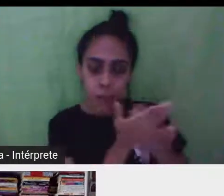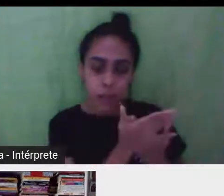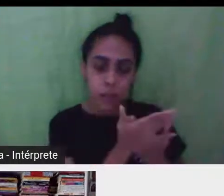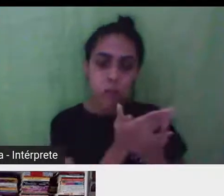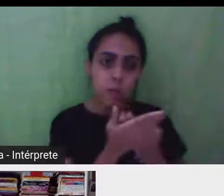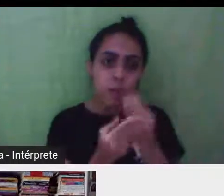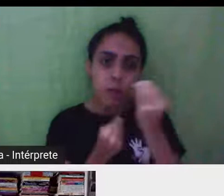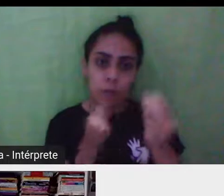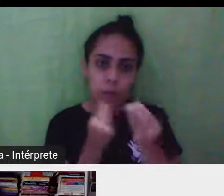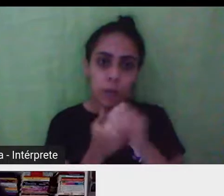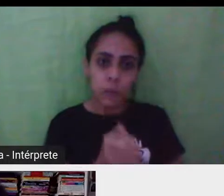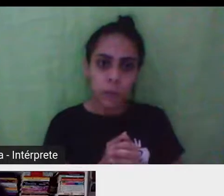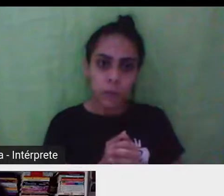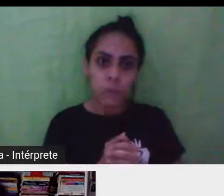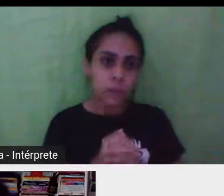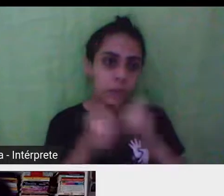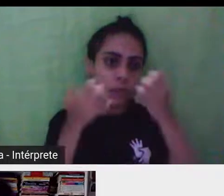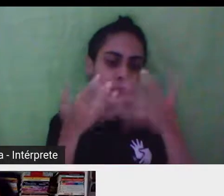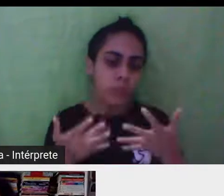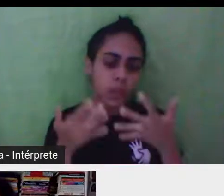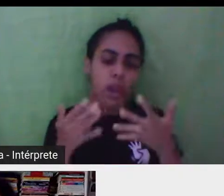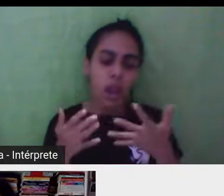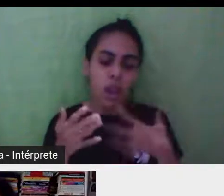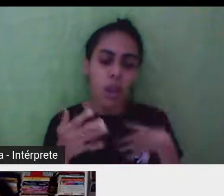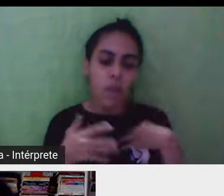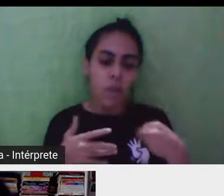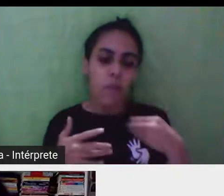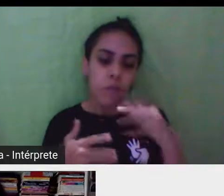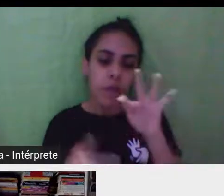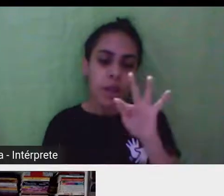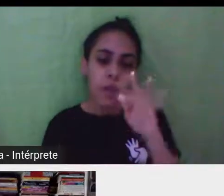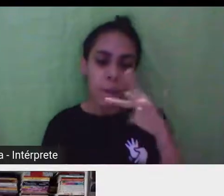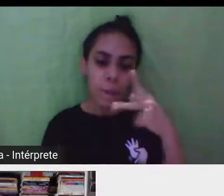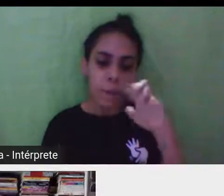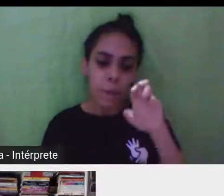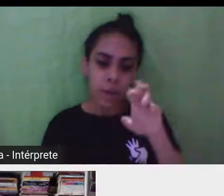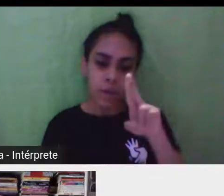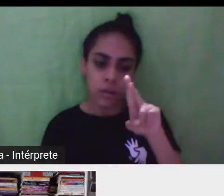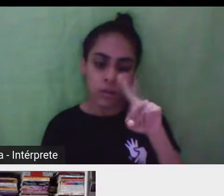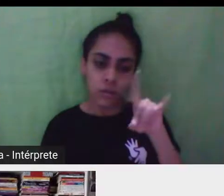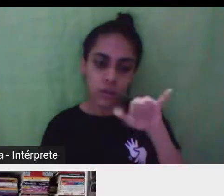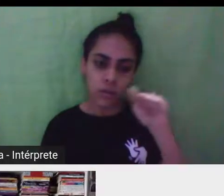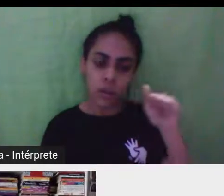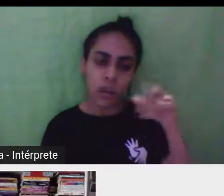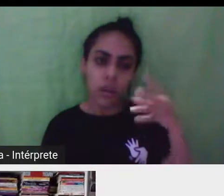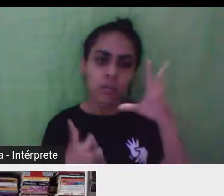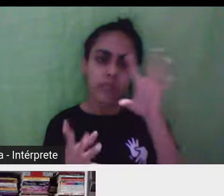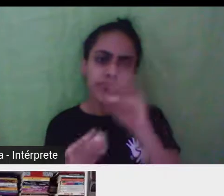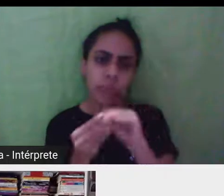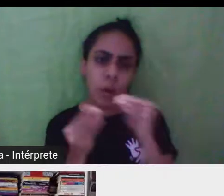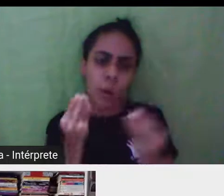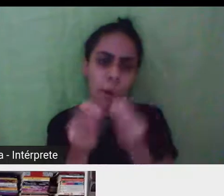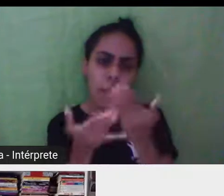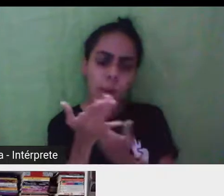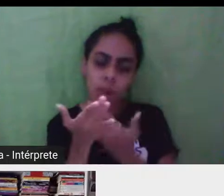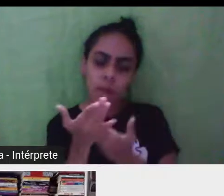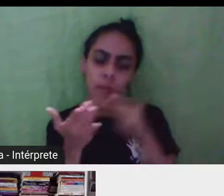plot da filha perdida? Qual é o enredo? Pra quem leu, pra quem não leu, pra quem queria saber um pouquinho?